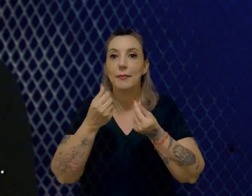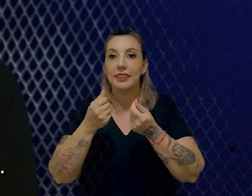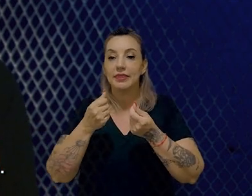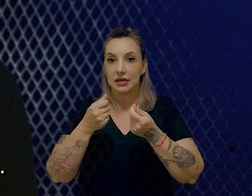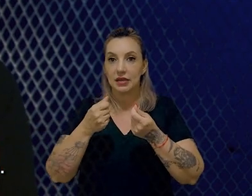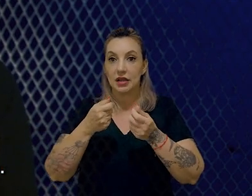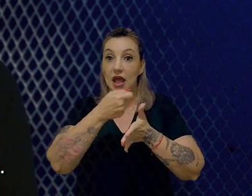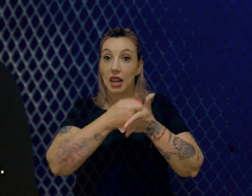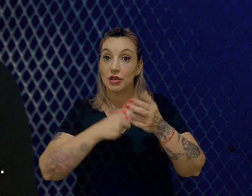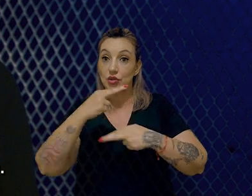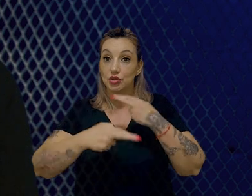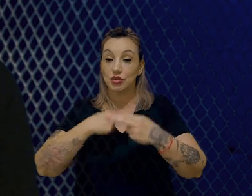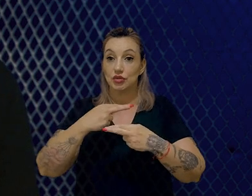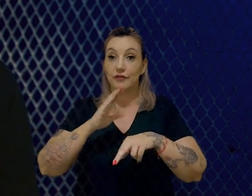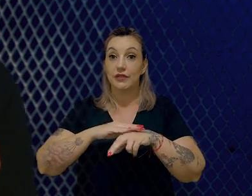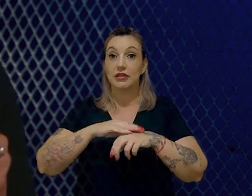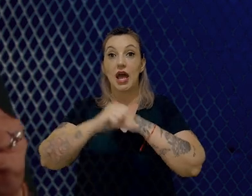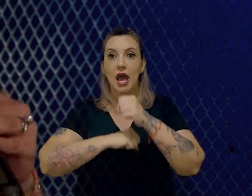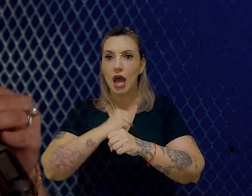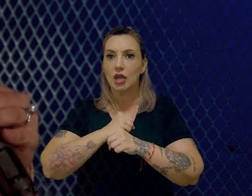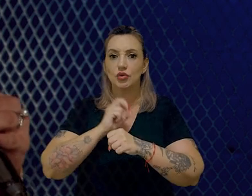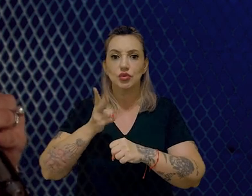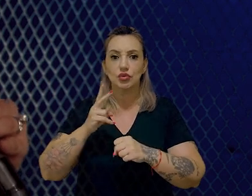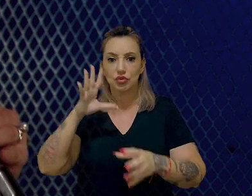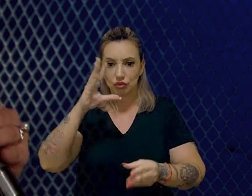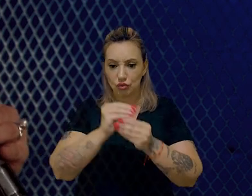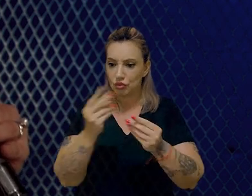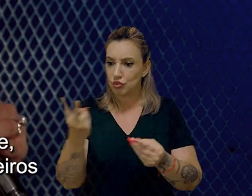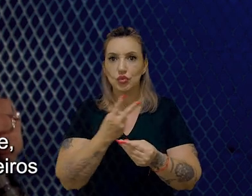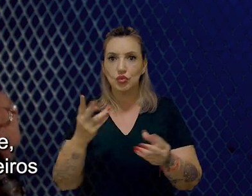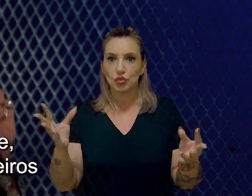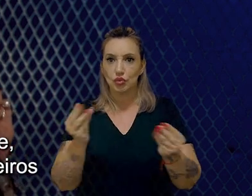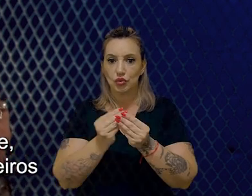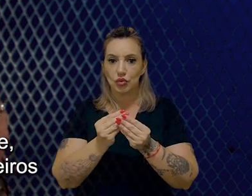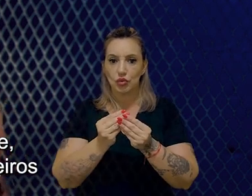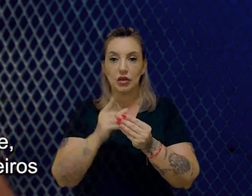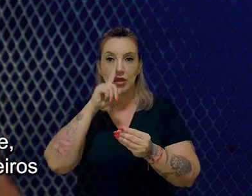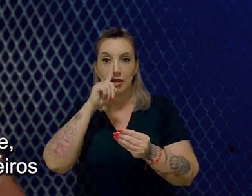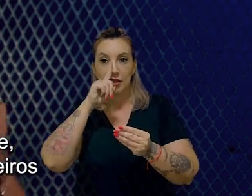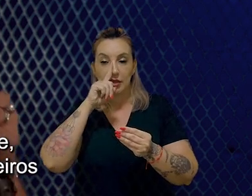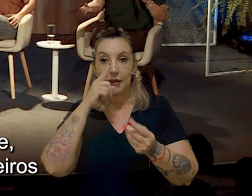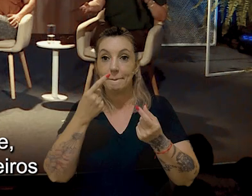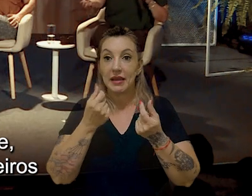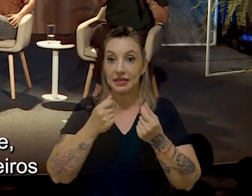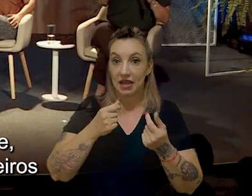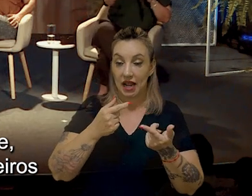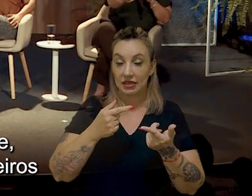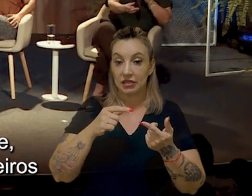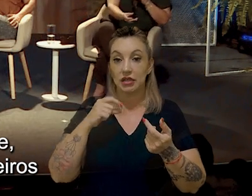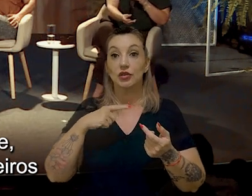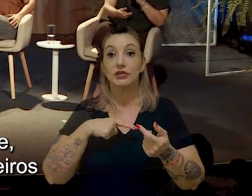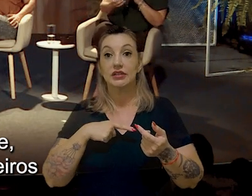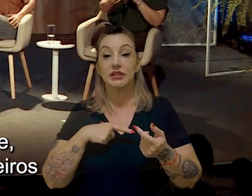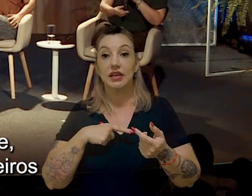relatório de sustentabilidade é feita todo ano. Alguém já tentou juntar os dois? A matriz de risco com a materialidade, com o que a gente